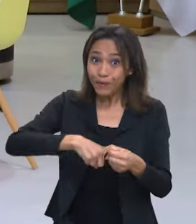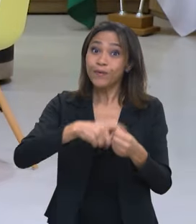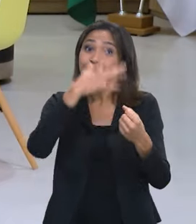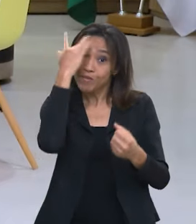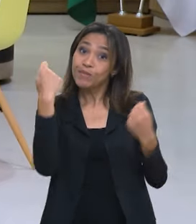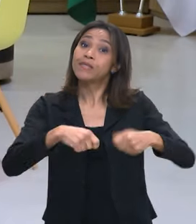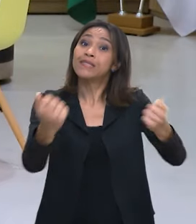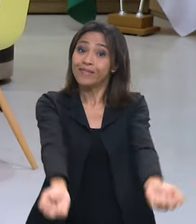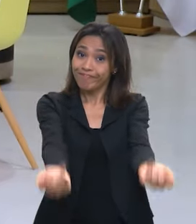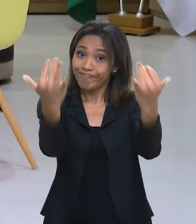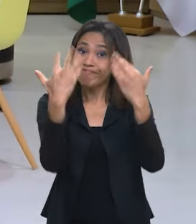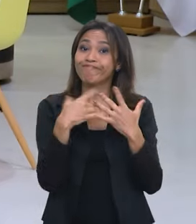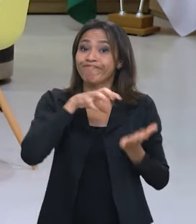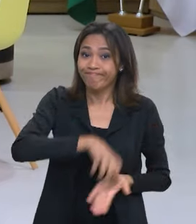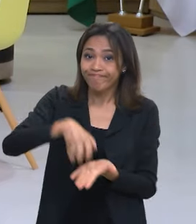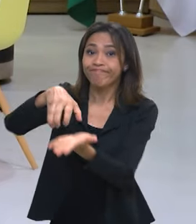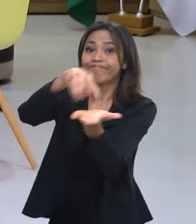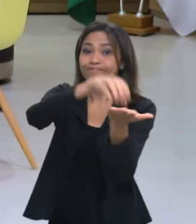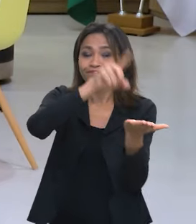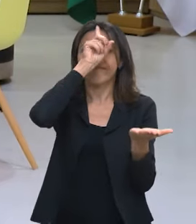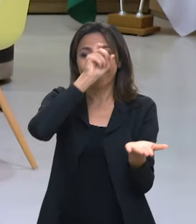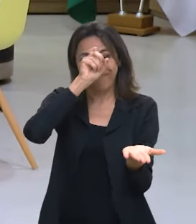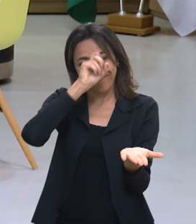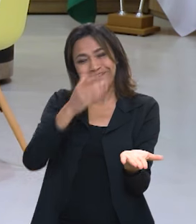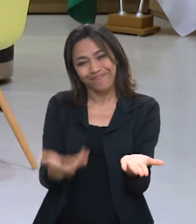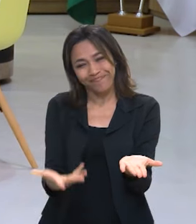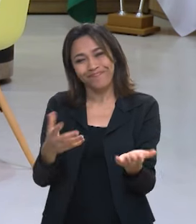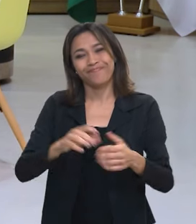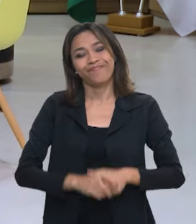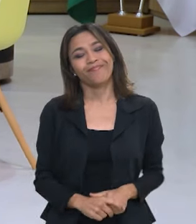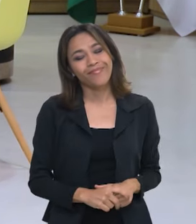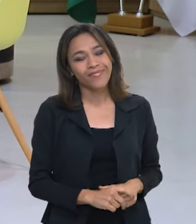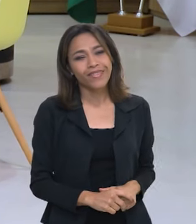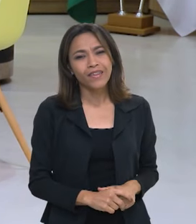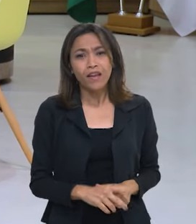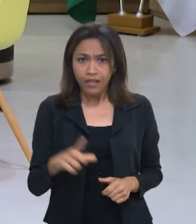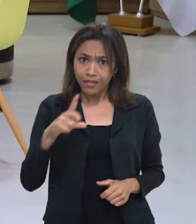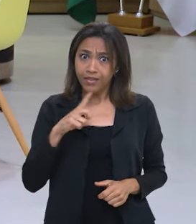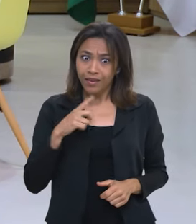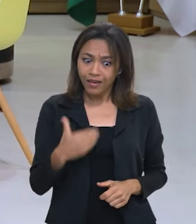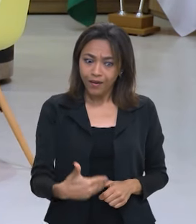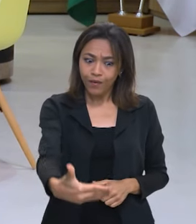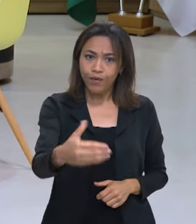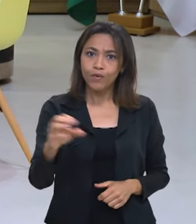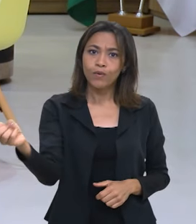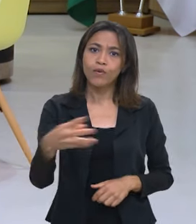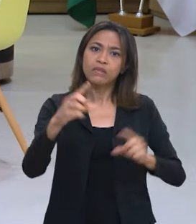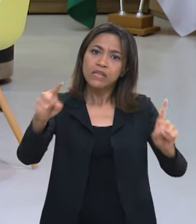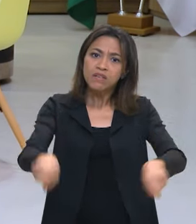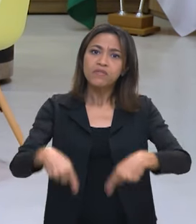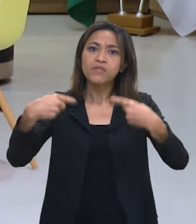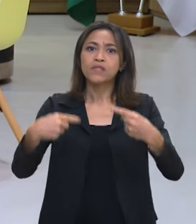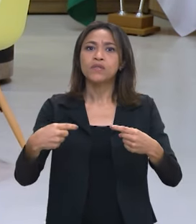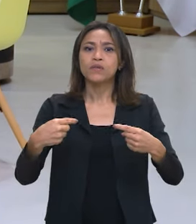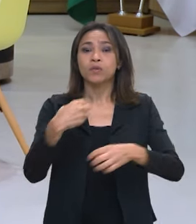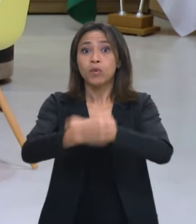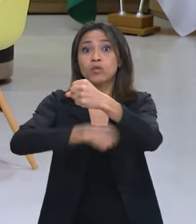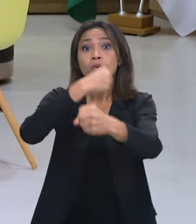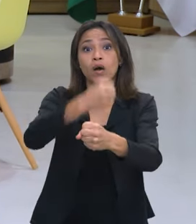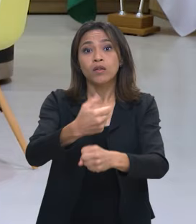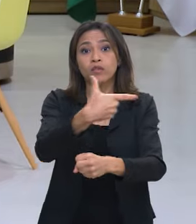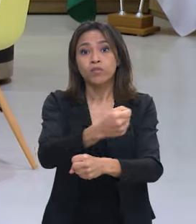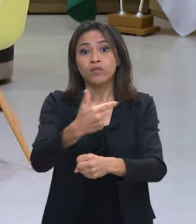aos postos de vacinação, às nossas unidades básicas de saúde. Teremos agora um novo desafio a partir de 2024.